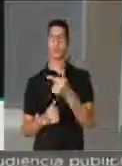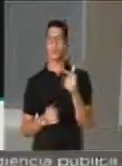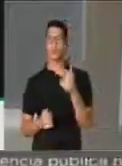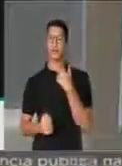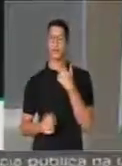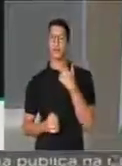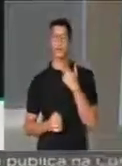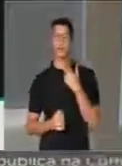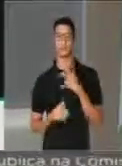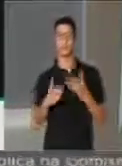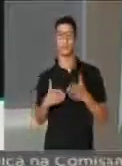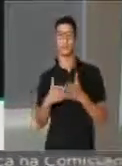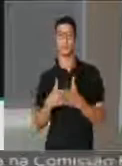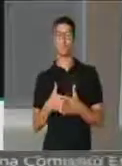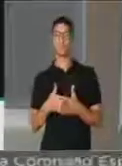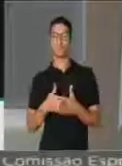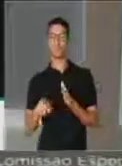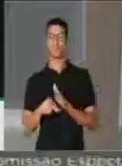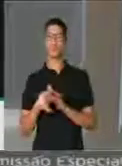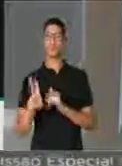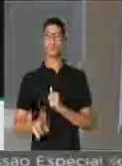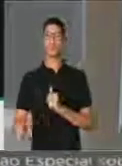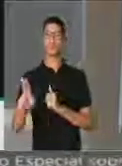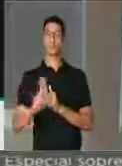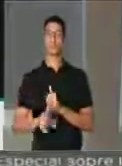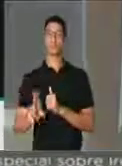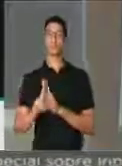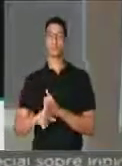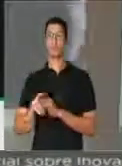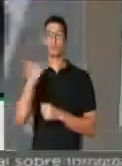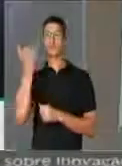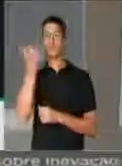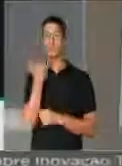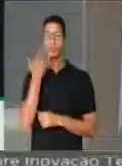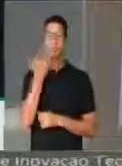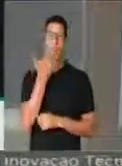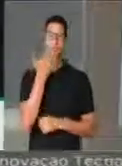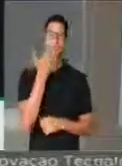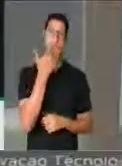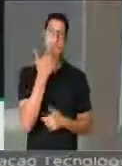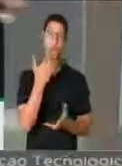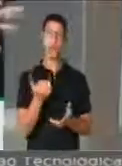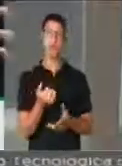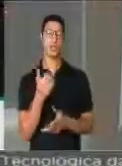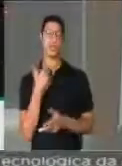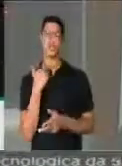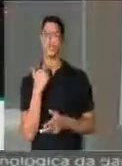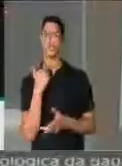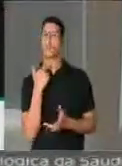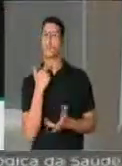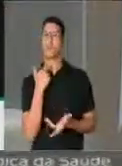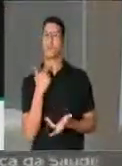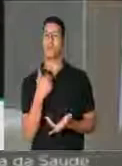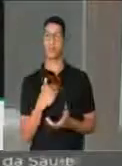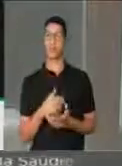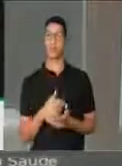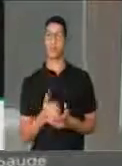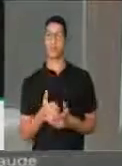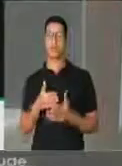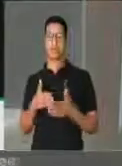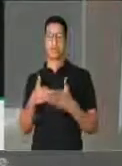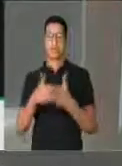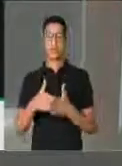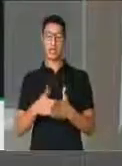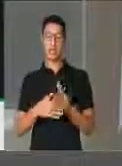podemos nos limitar à utilização de dietas alimentares, não podemos nos